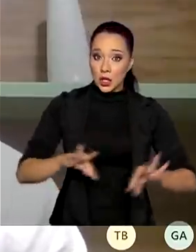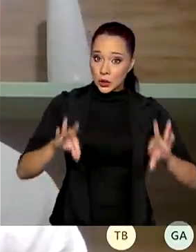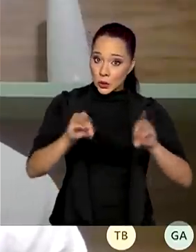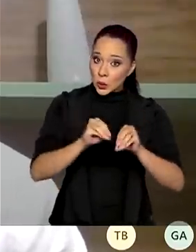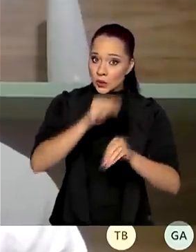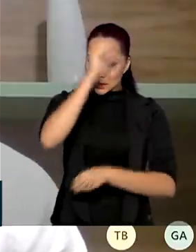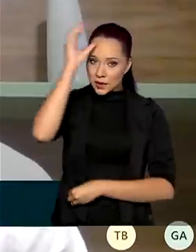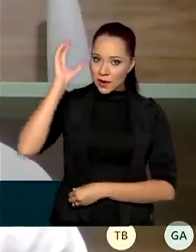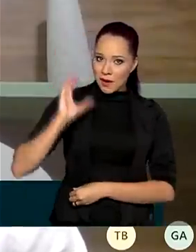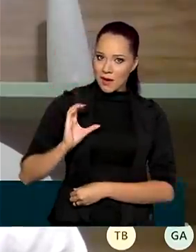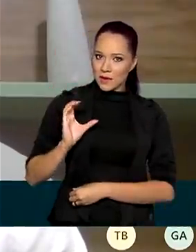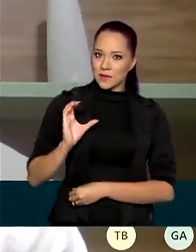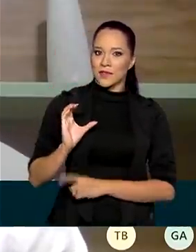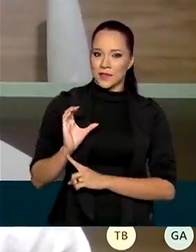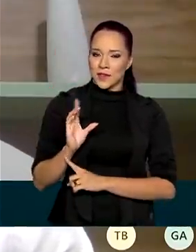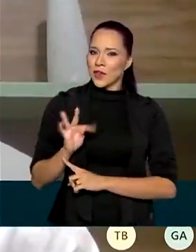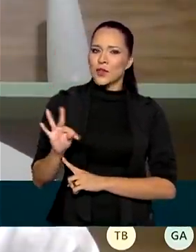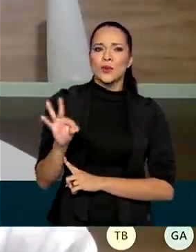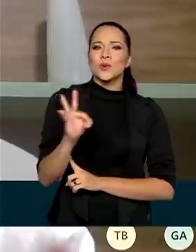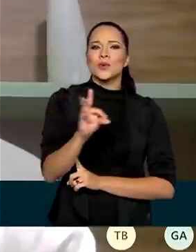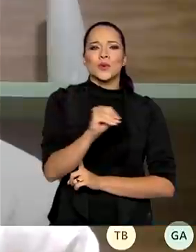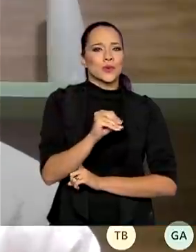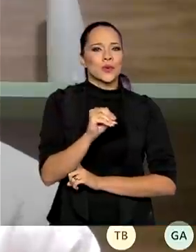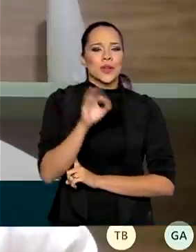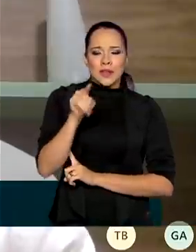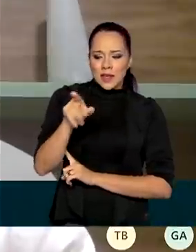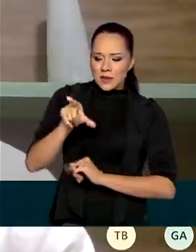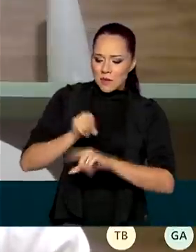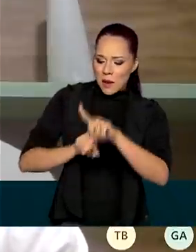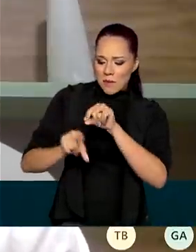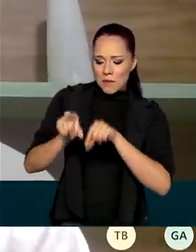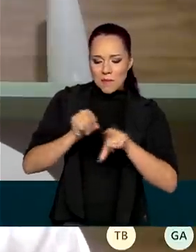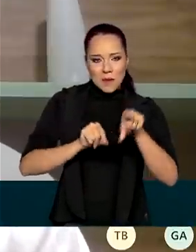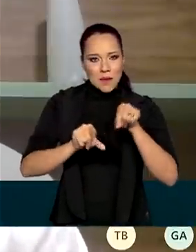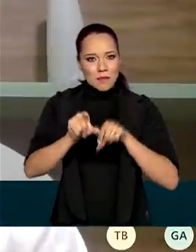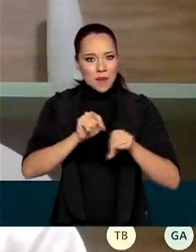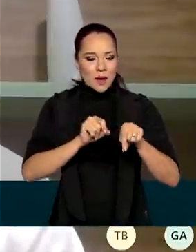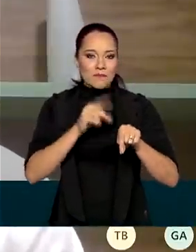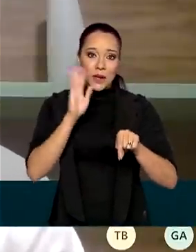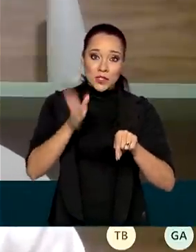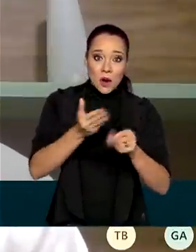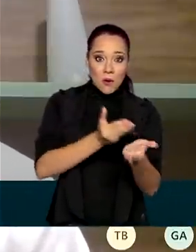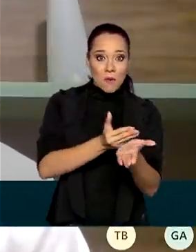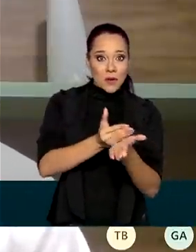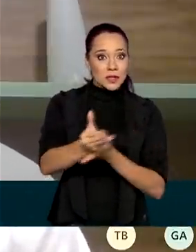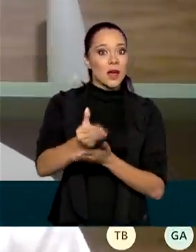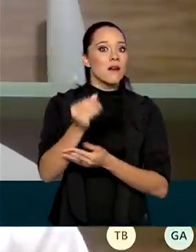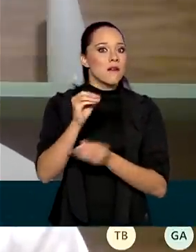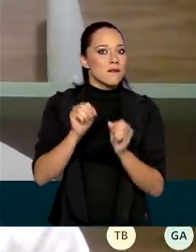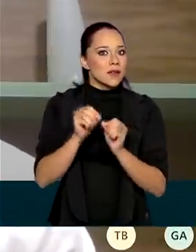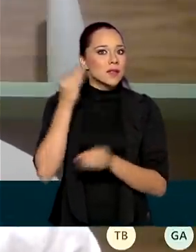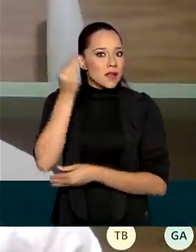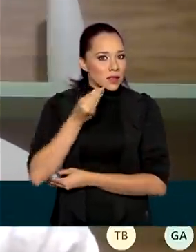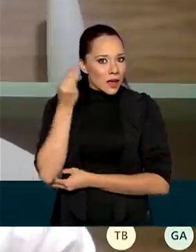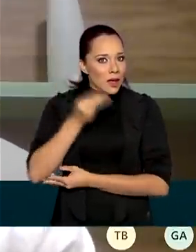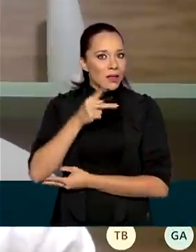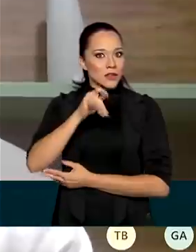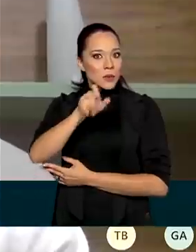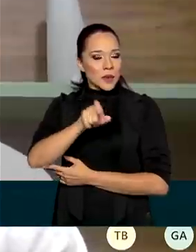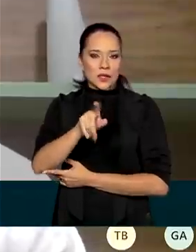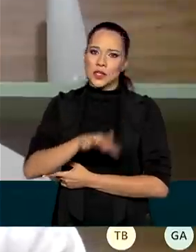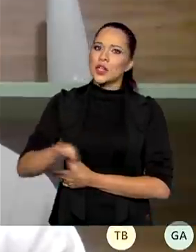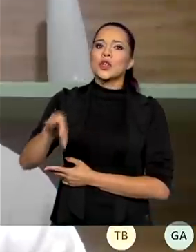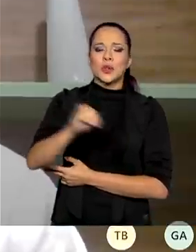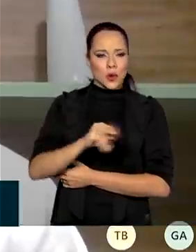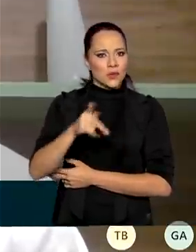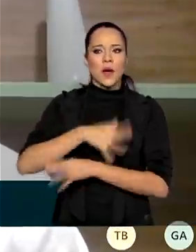que nós fomos escolhendo para entrar, para já começarem a usar o PIX, todos serão